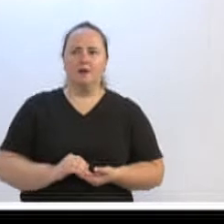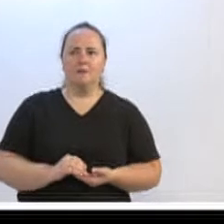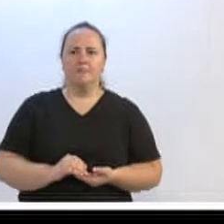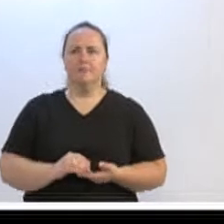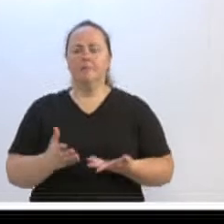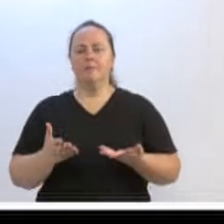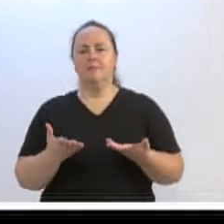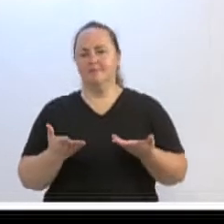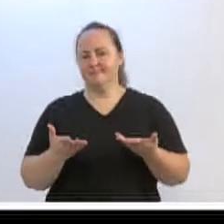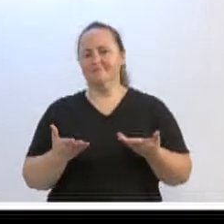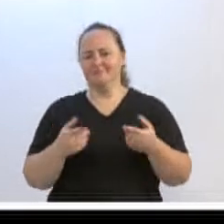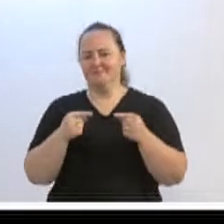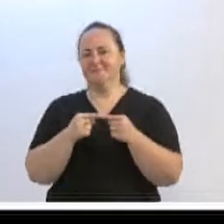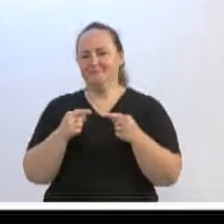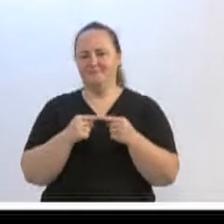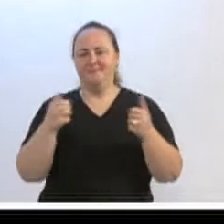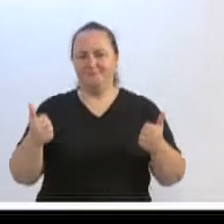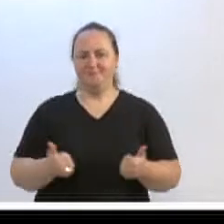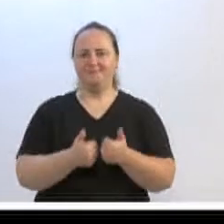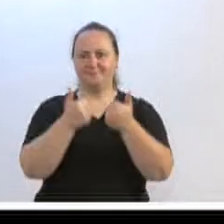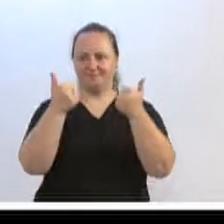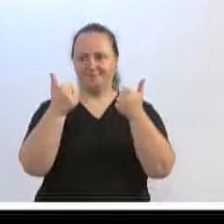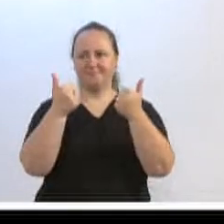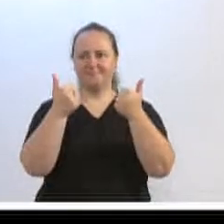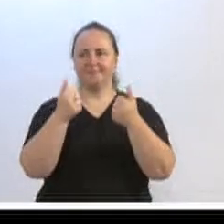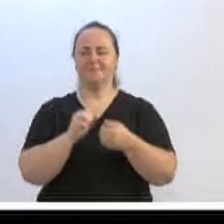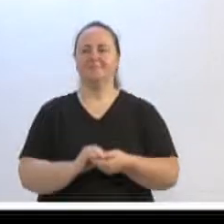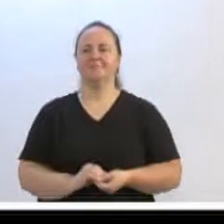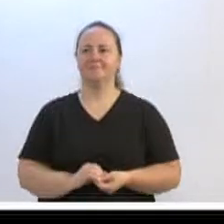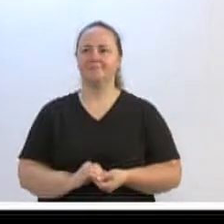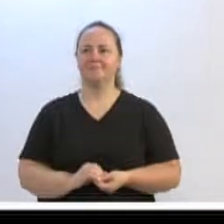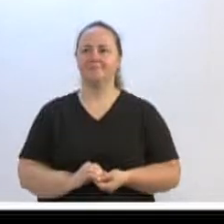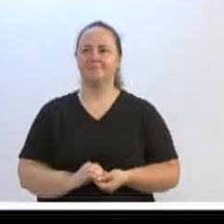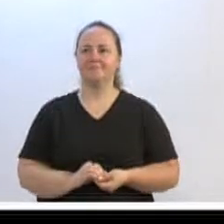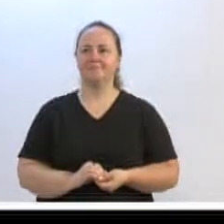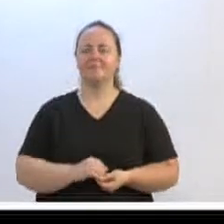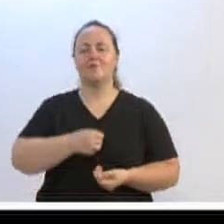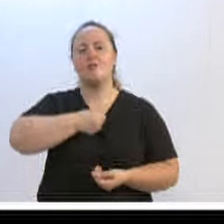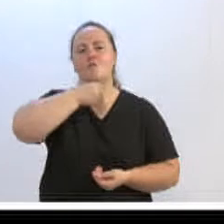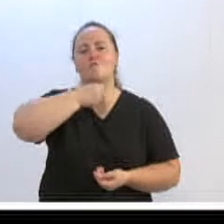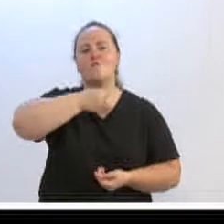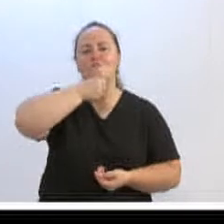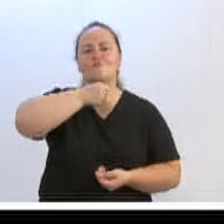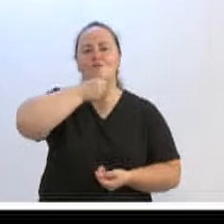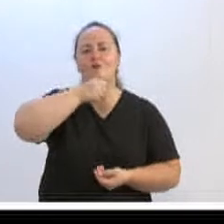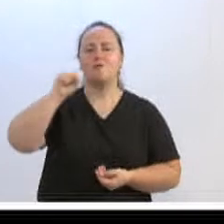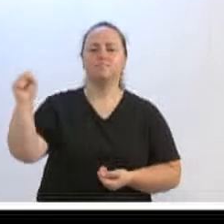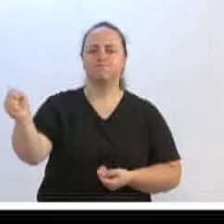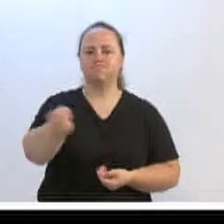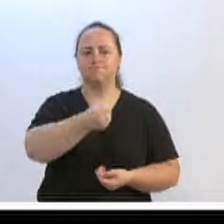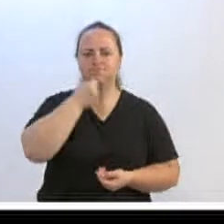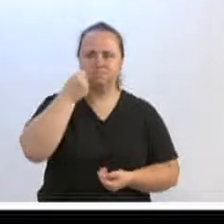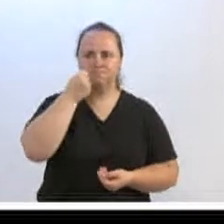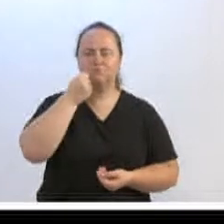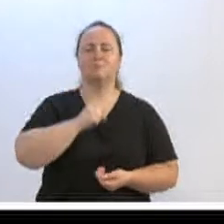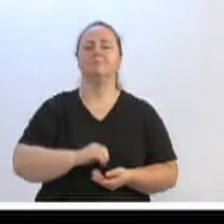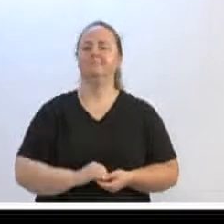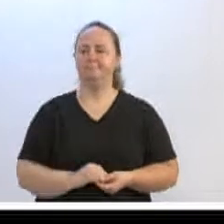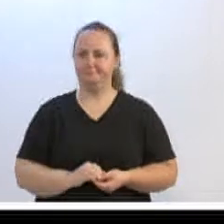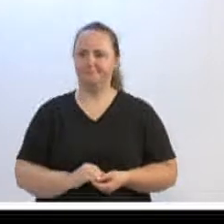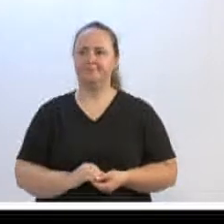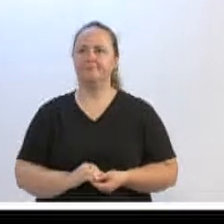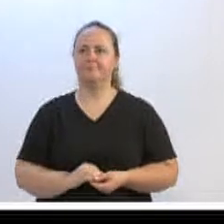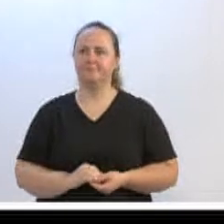em ritmo de Oktoberfest, parabenizar a pessoa do sempre Vovô Chopão, nosso Luiz Cé, que fez aí